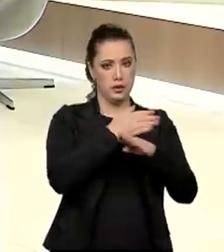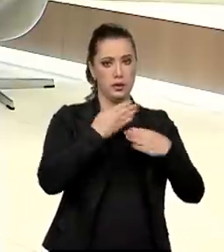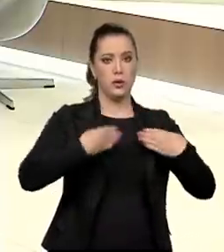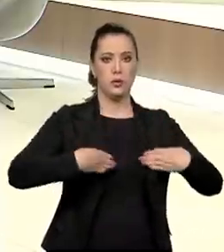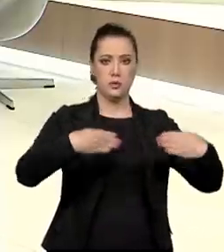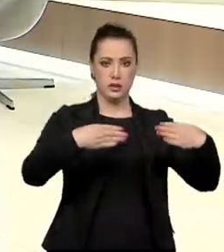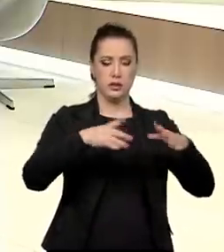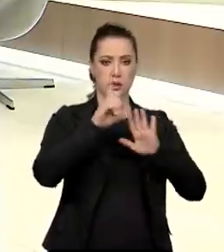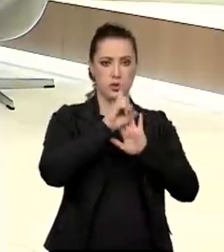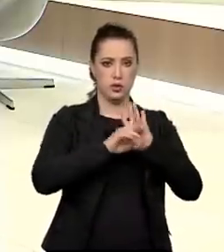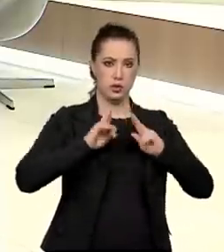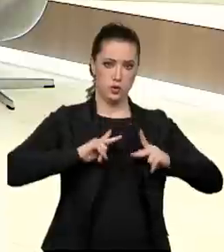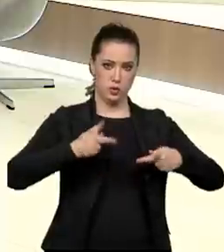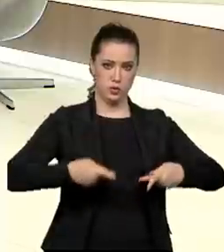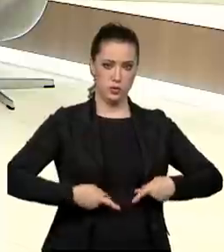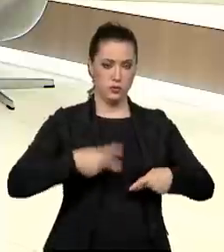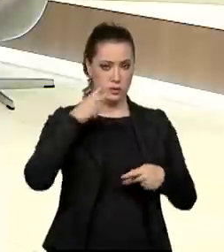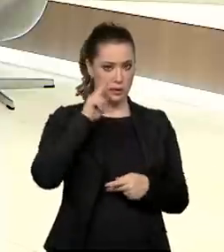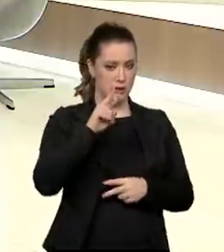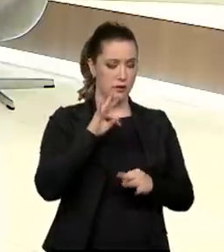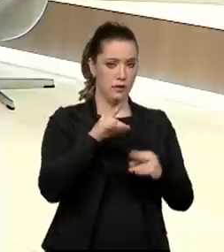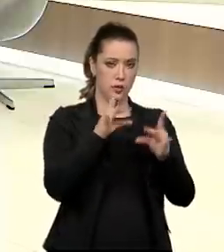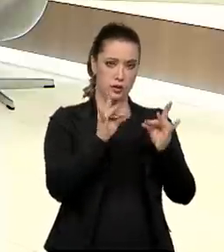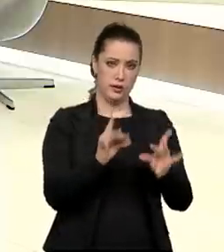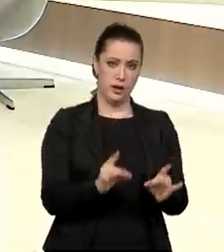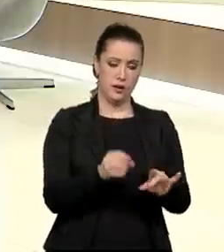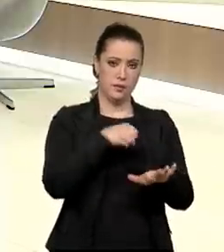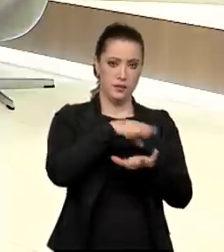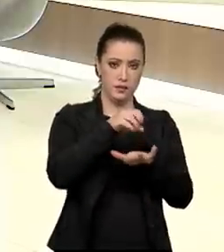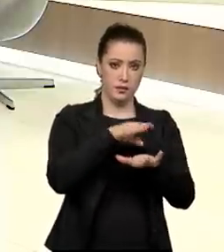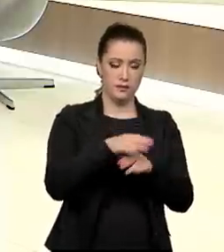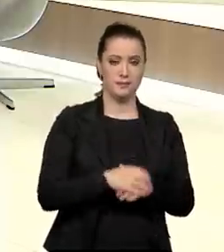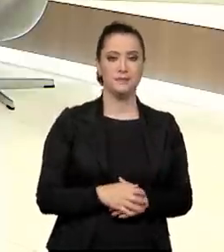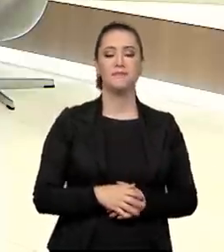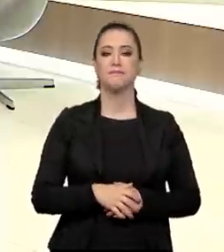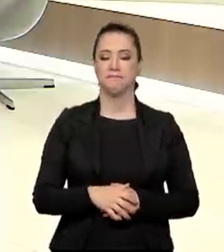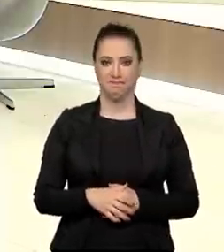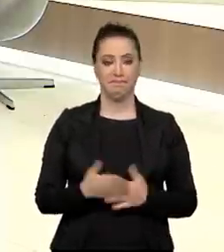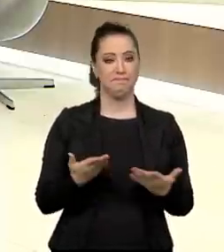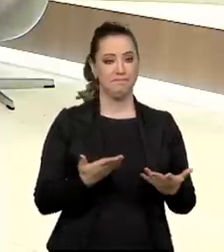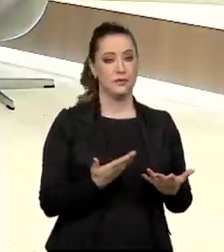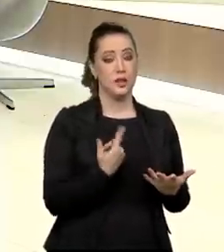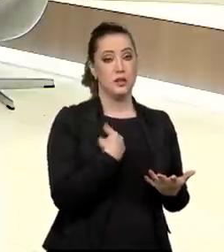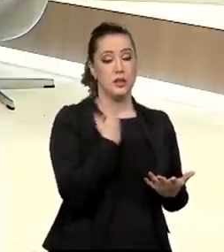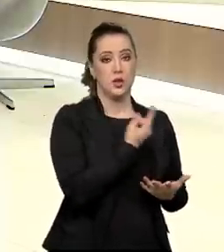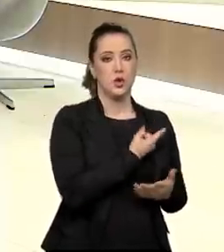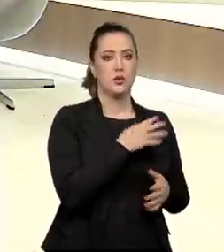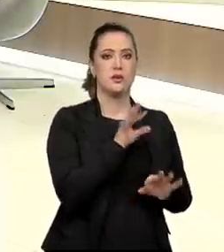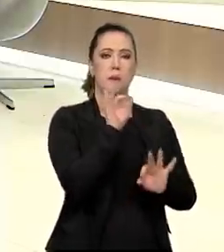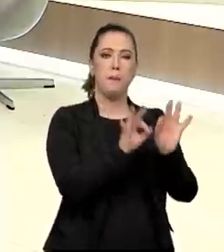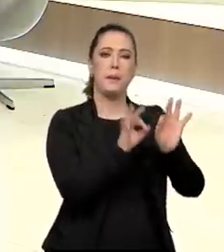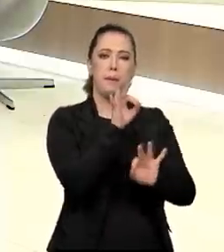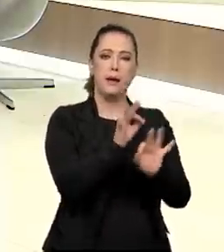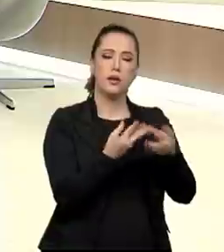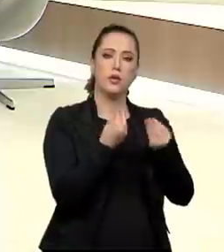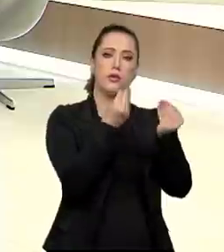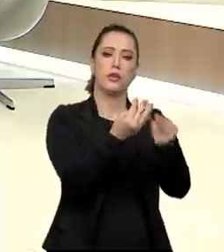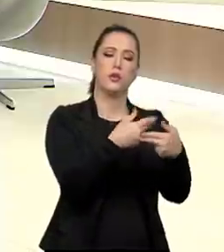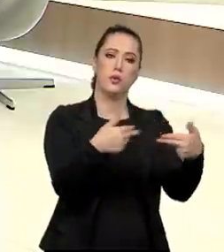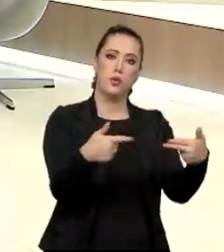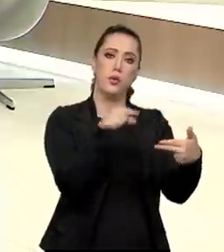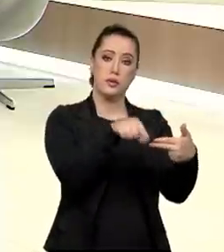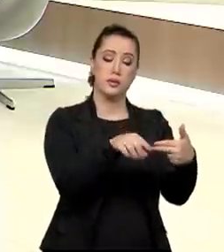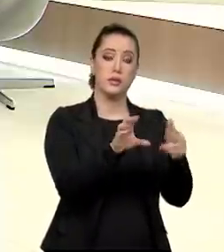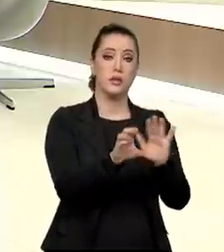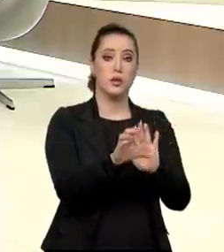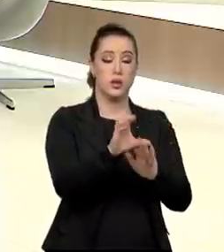todas essas informações para quem quiser saber mais. Estamos equipando centenas de conselhos tutelares em todo o país, eles que são os